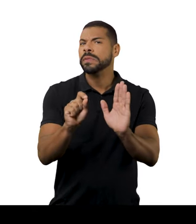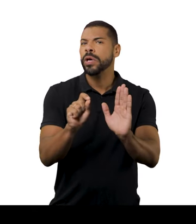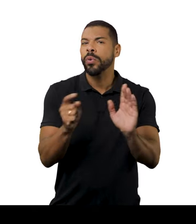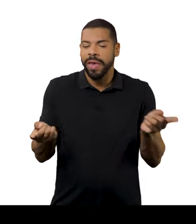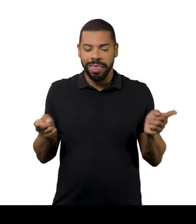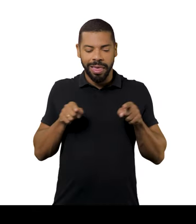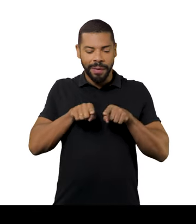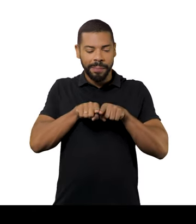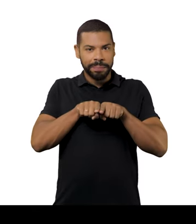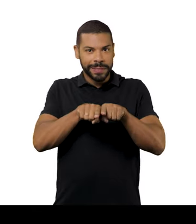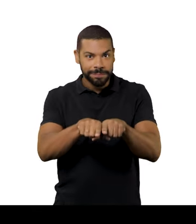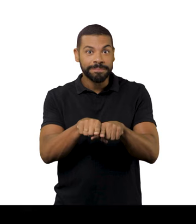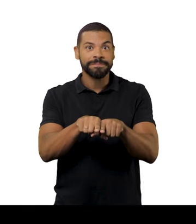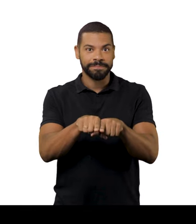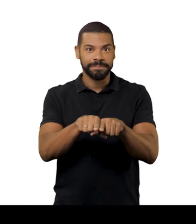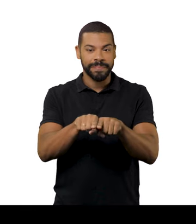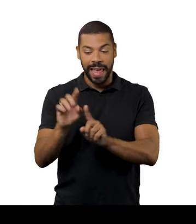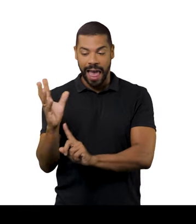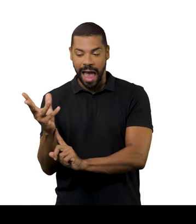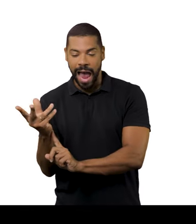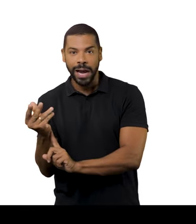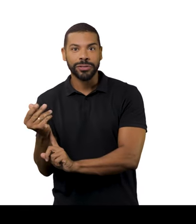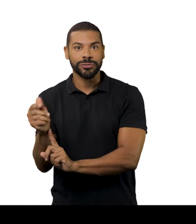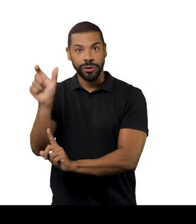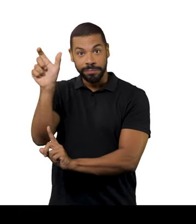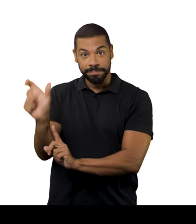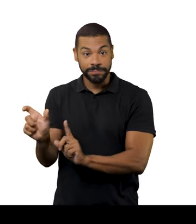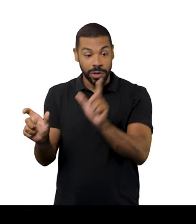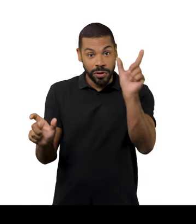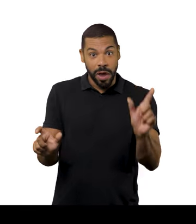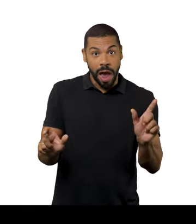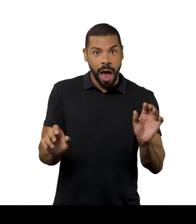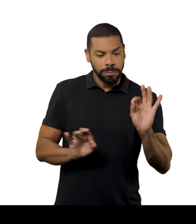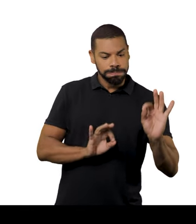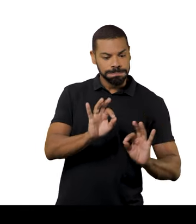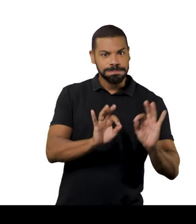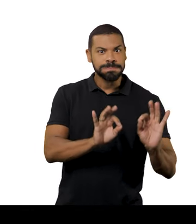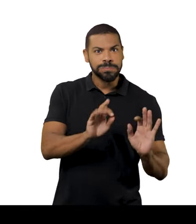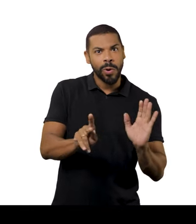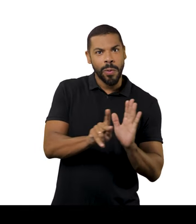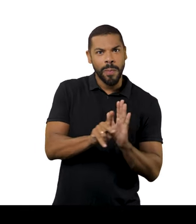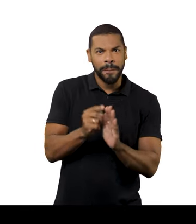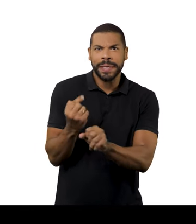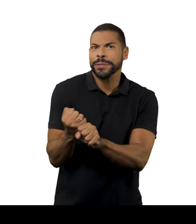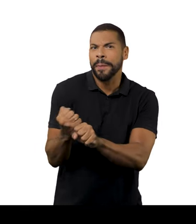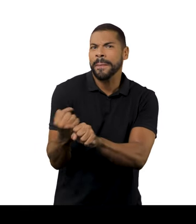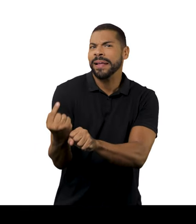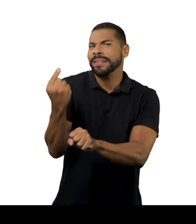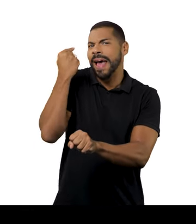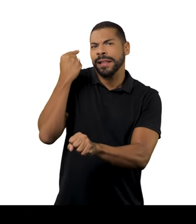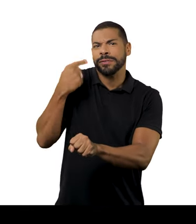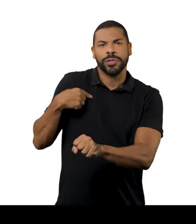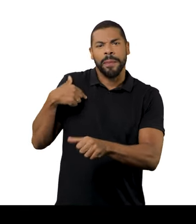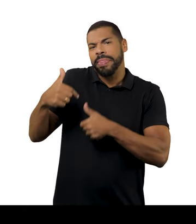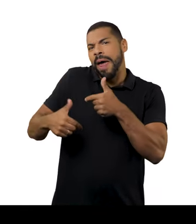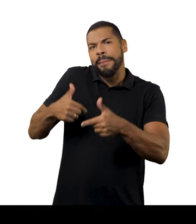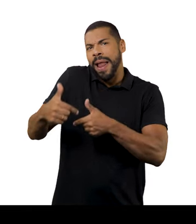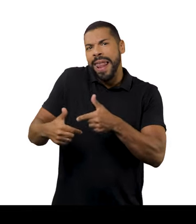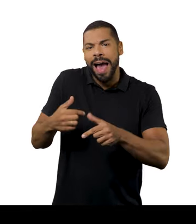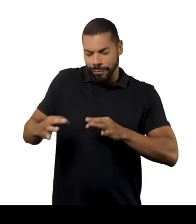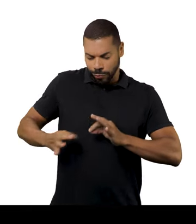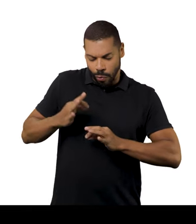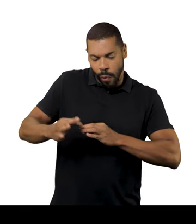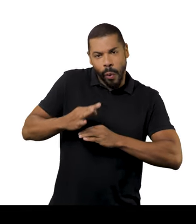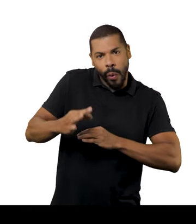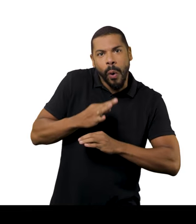Ródia, é essa parceria entre artistas e estilistas, que na época eram costureiros. Isso